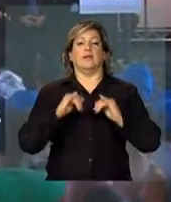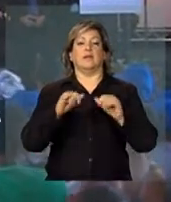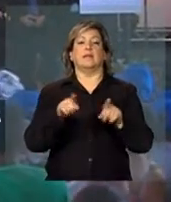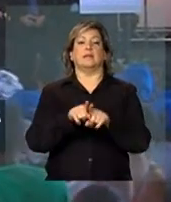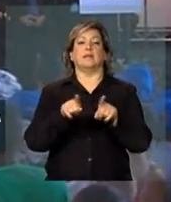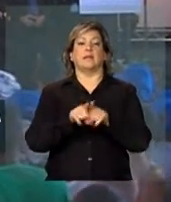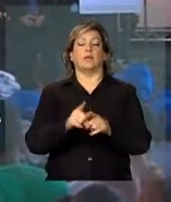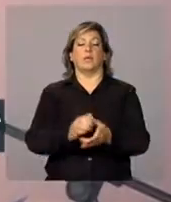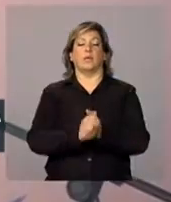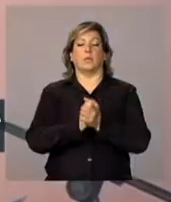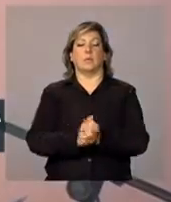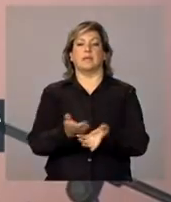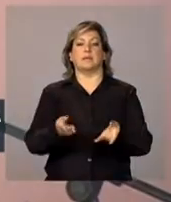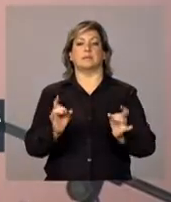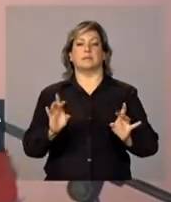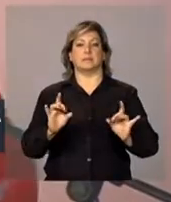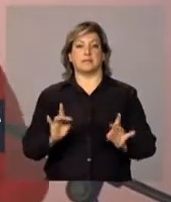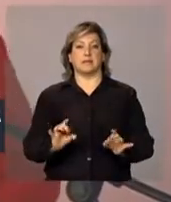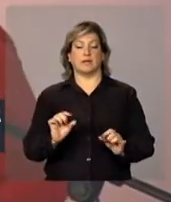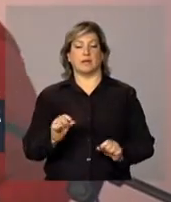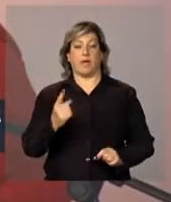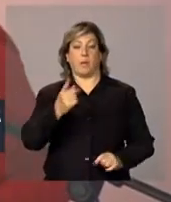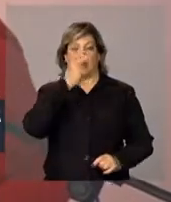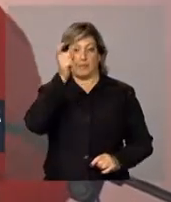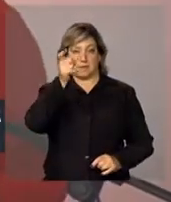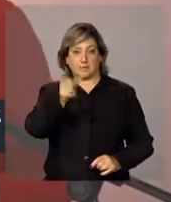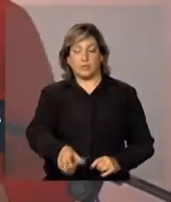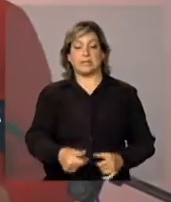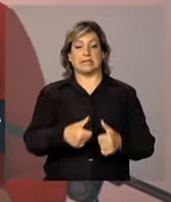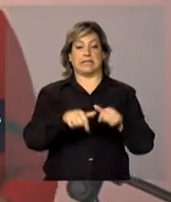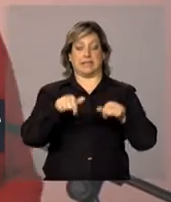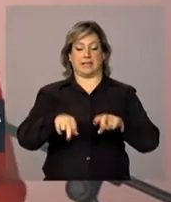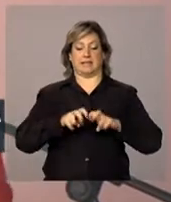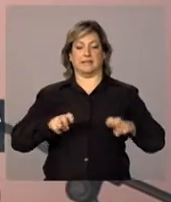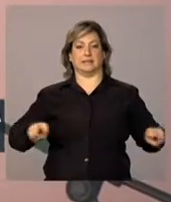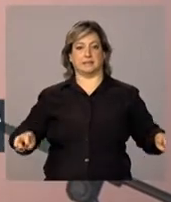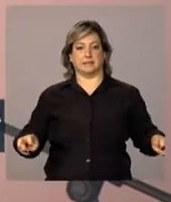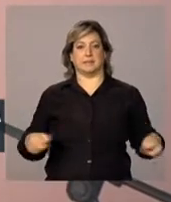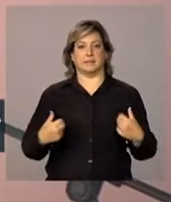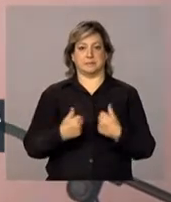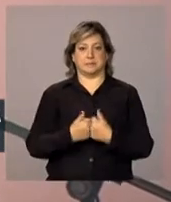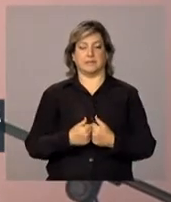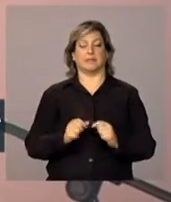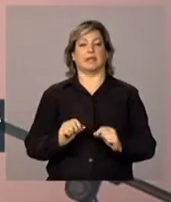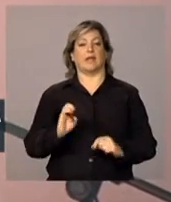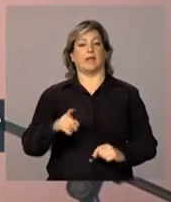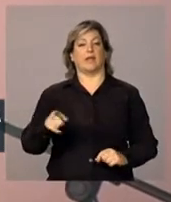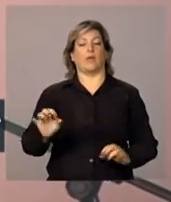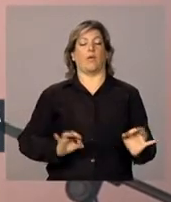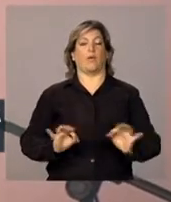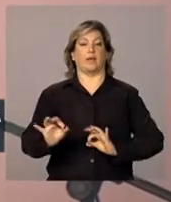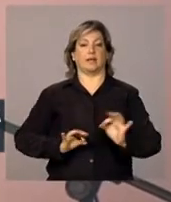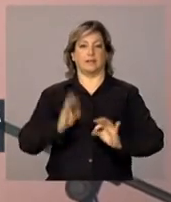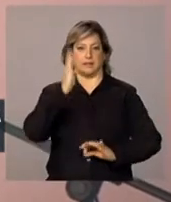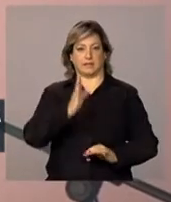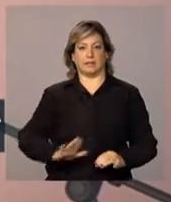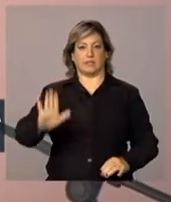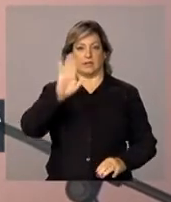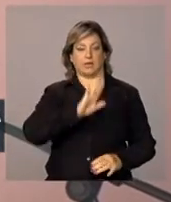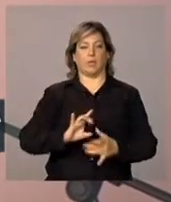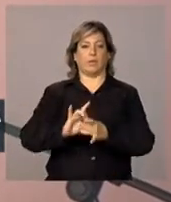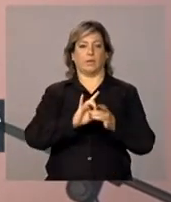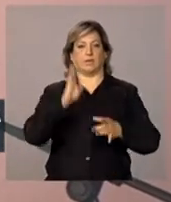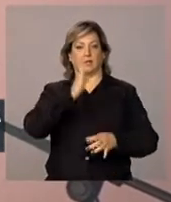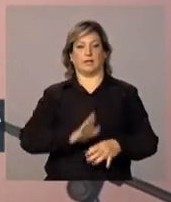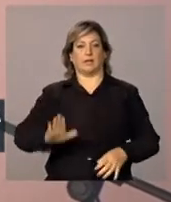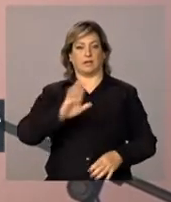cumprimento especial a uma pessoa que está aqui no palco e que é o coordenador nacional da União